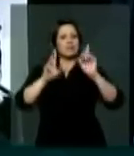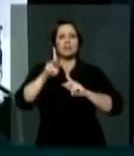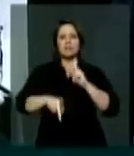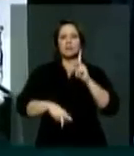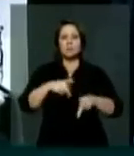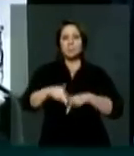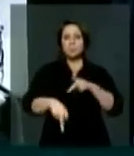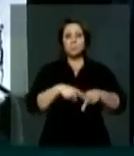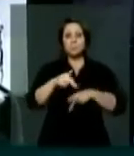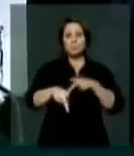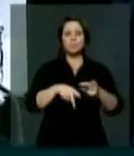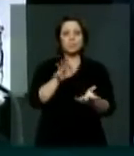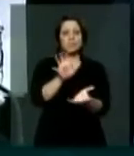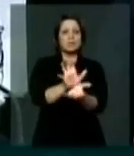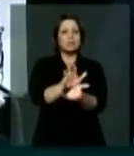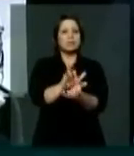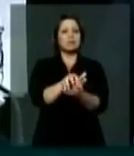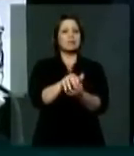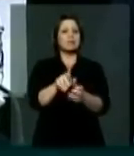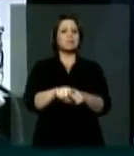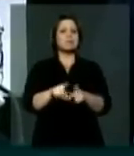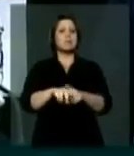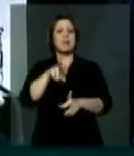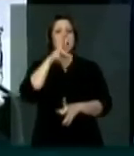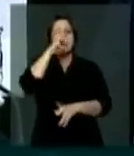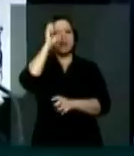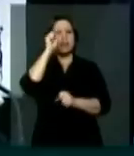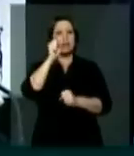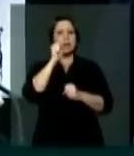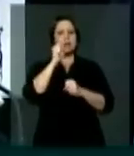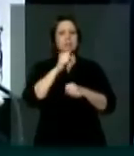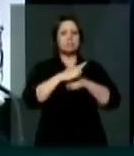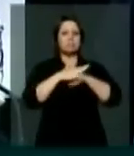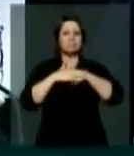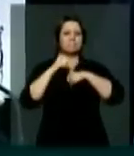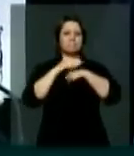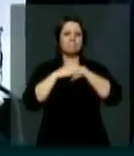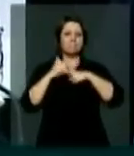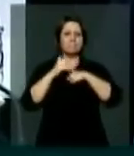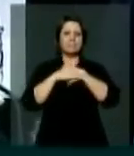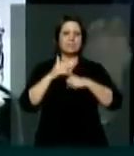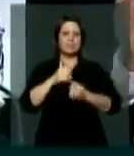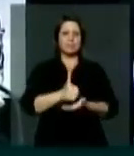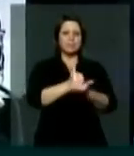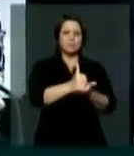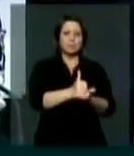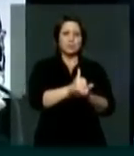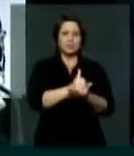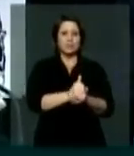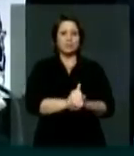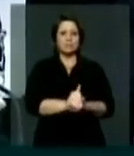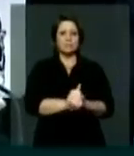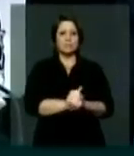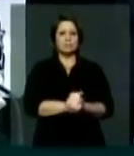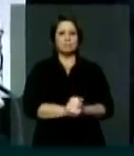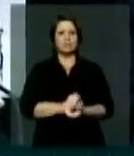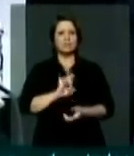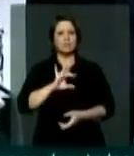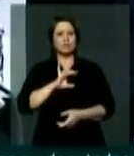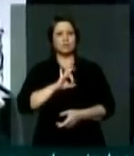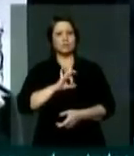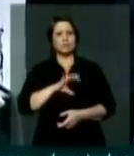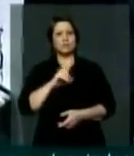pernambucano, pela força e carinho que tem nos dado. Sem isso, seria insuportável